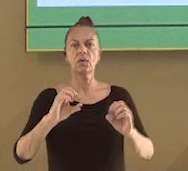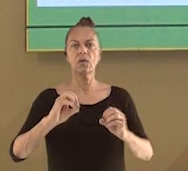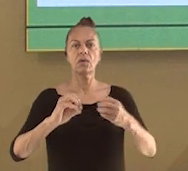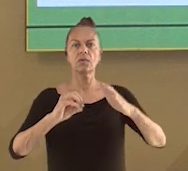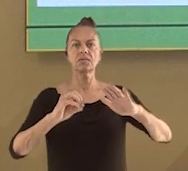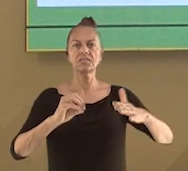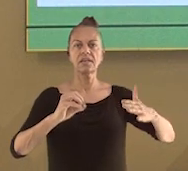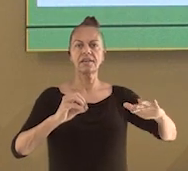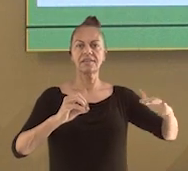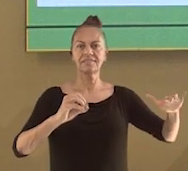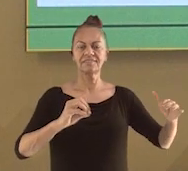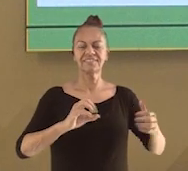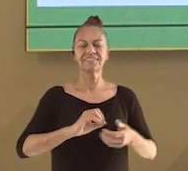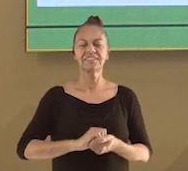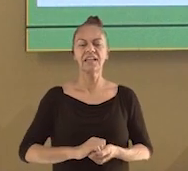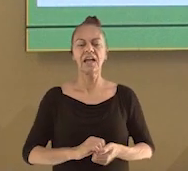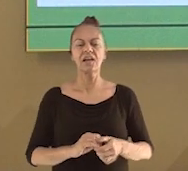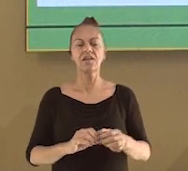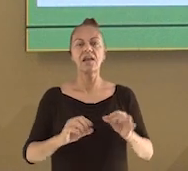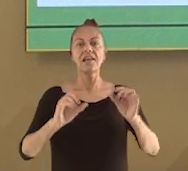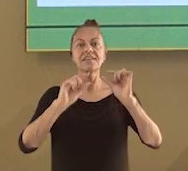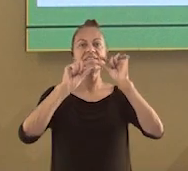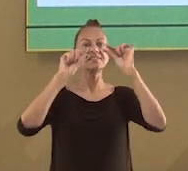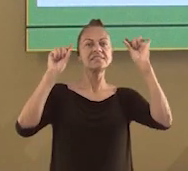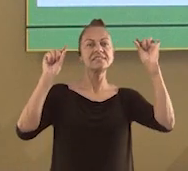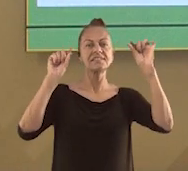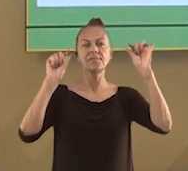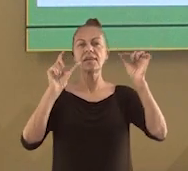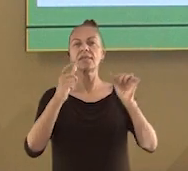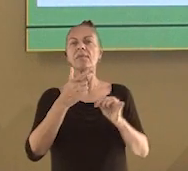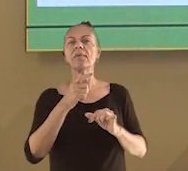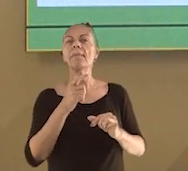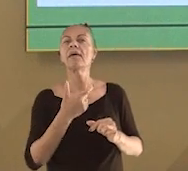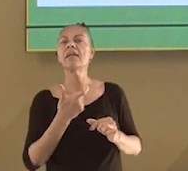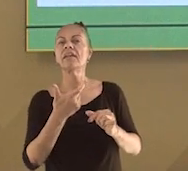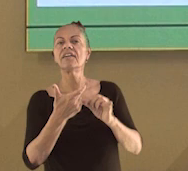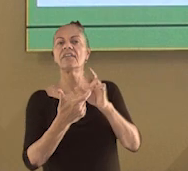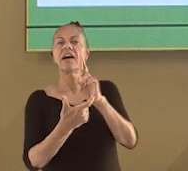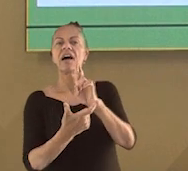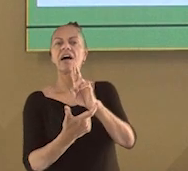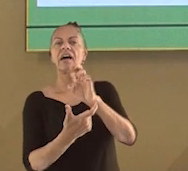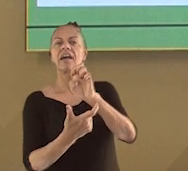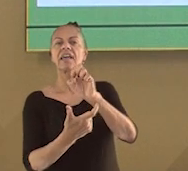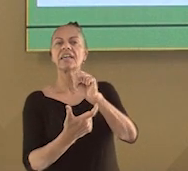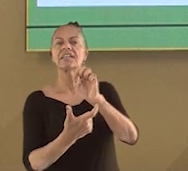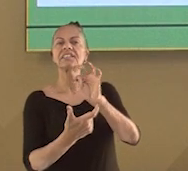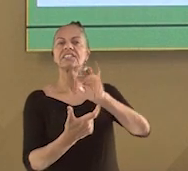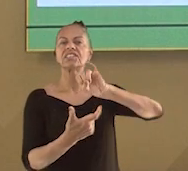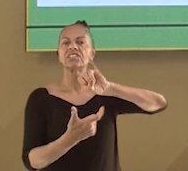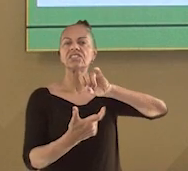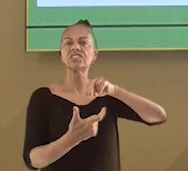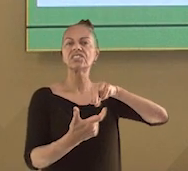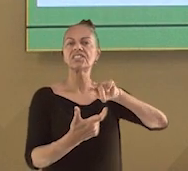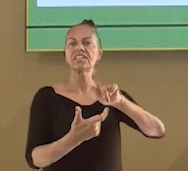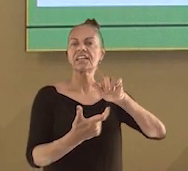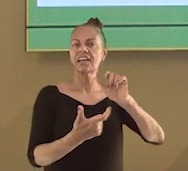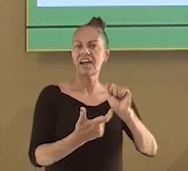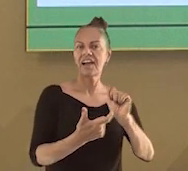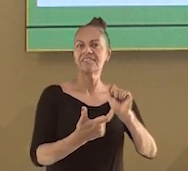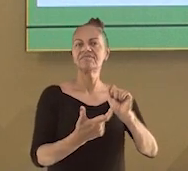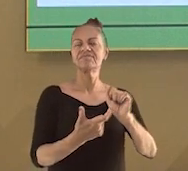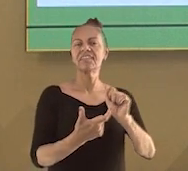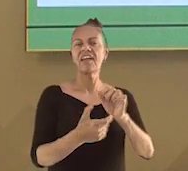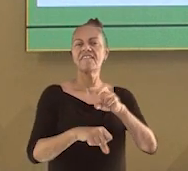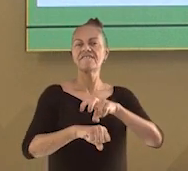linha tem uma palavra, a palavra é restinga. E em cima da palavra restinga,